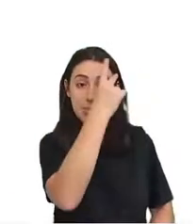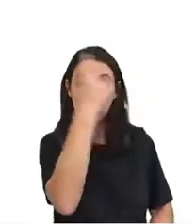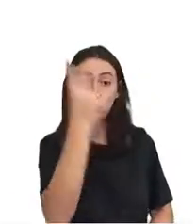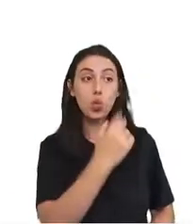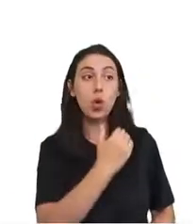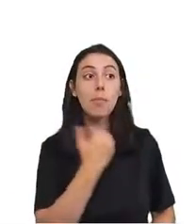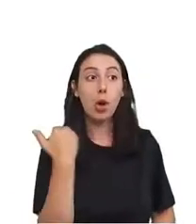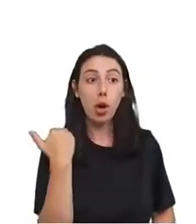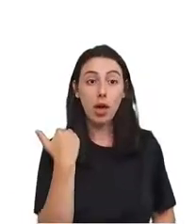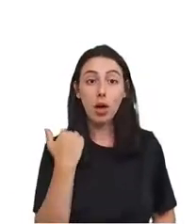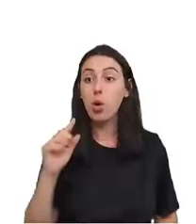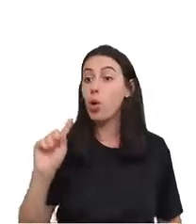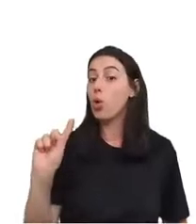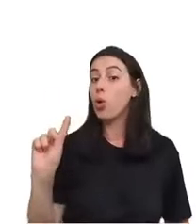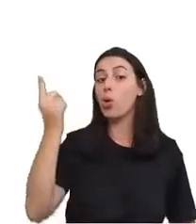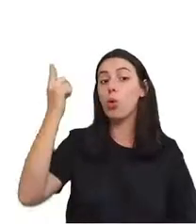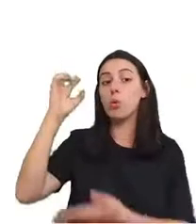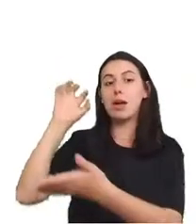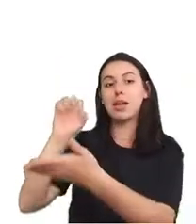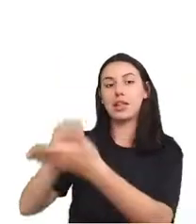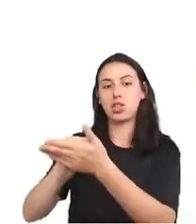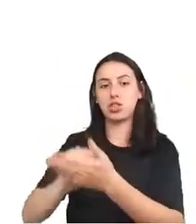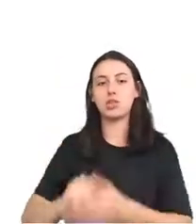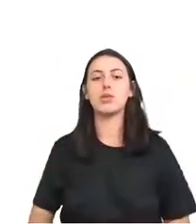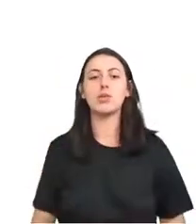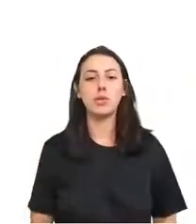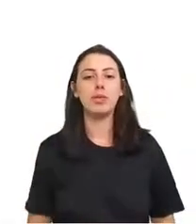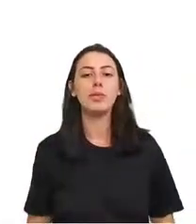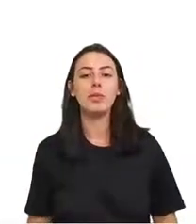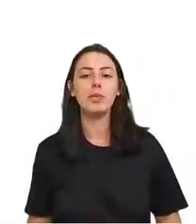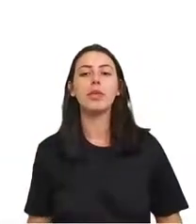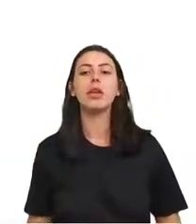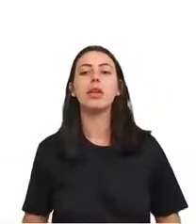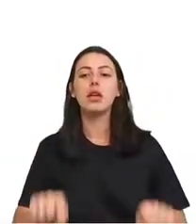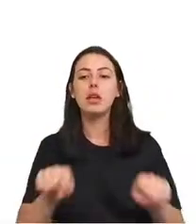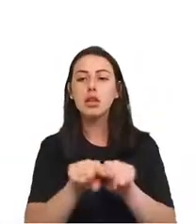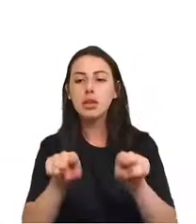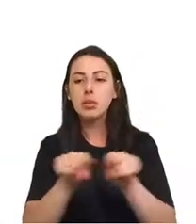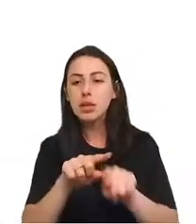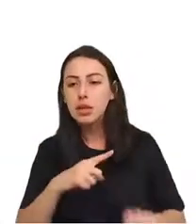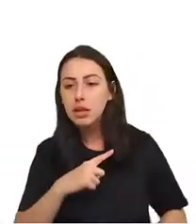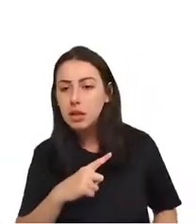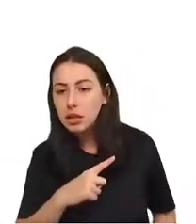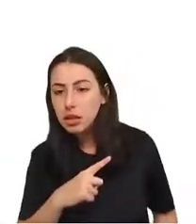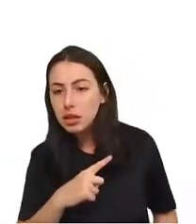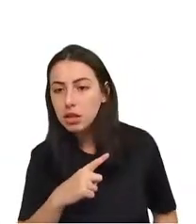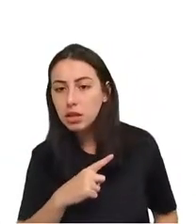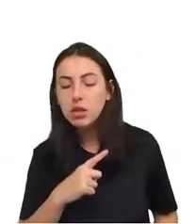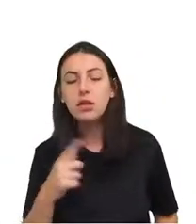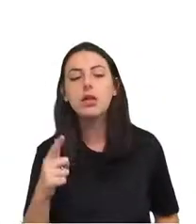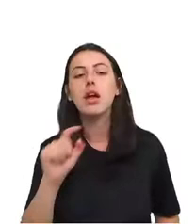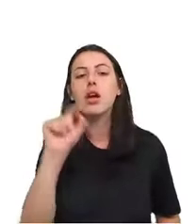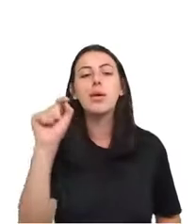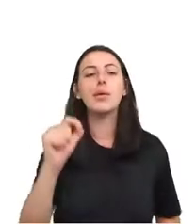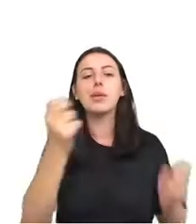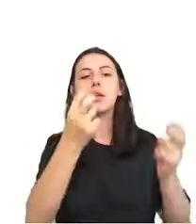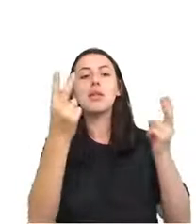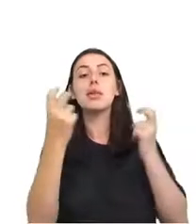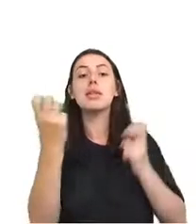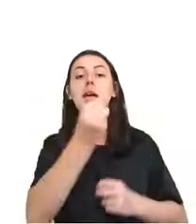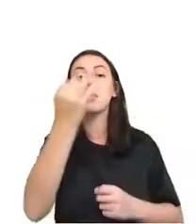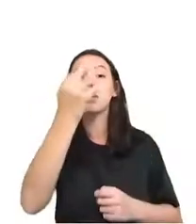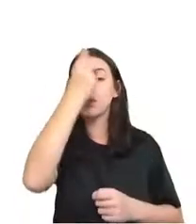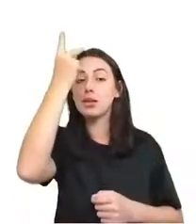Economist, nós tentamos dar uma ideia dessa subestimativa estimando os números de pessoas que foram infectadas em setembro do ano